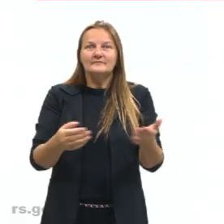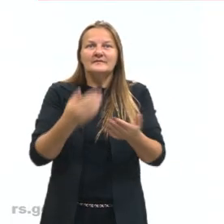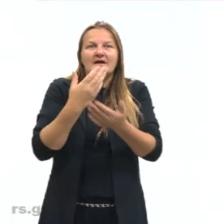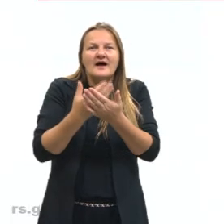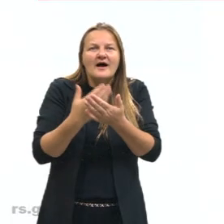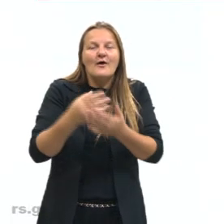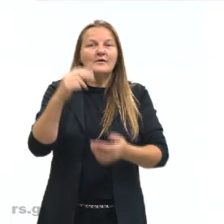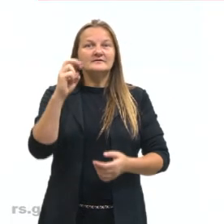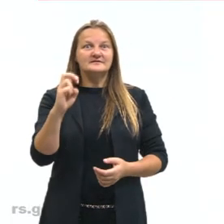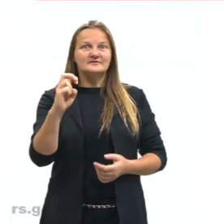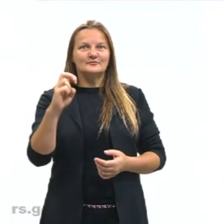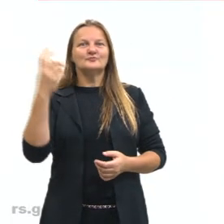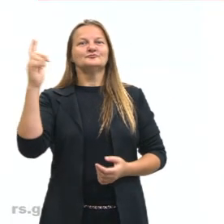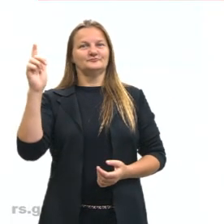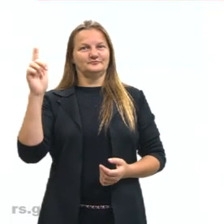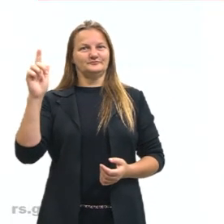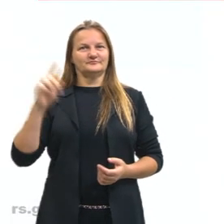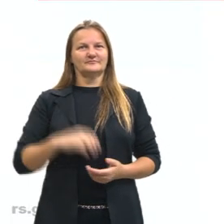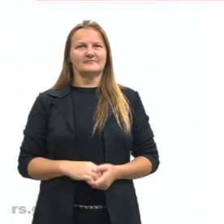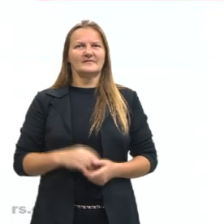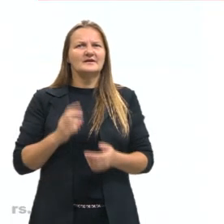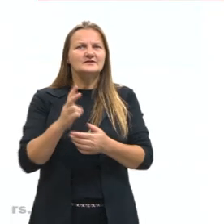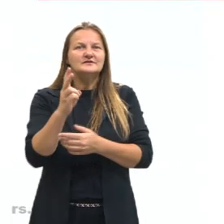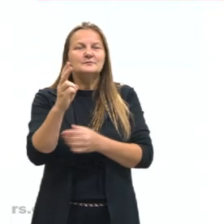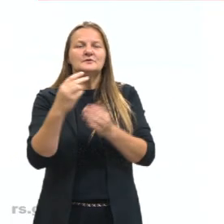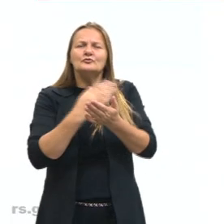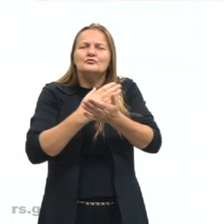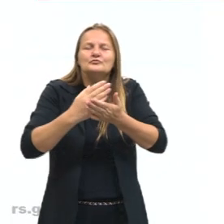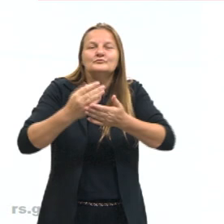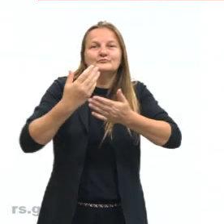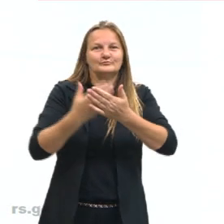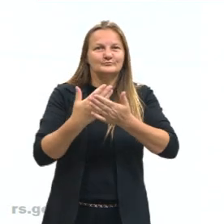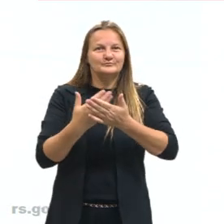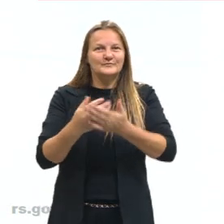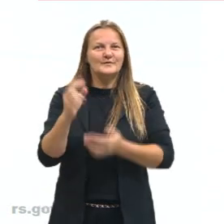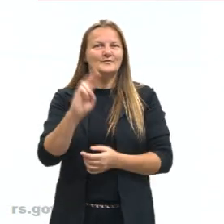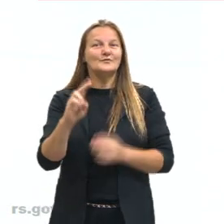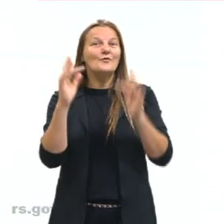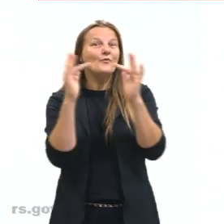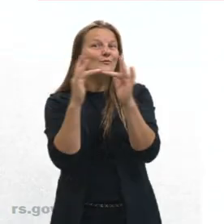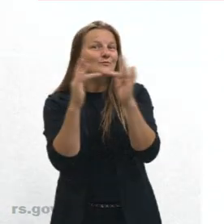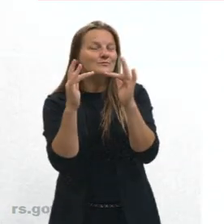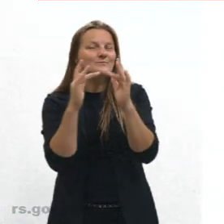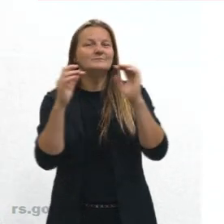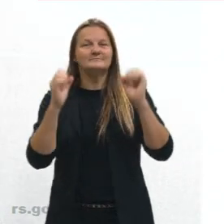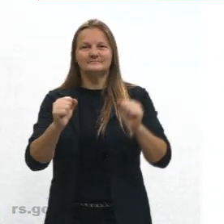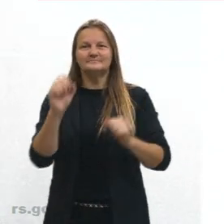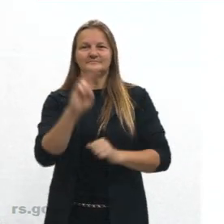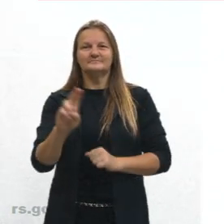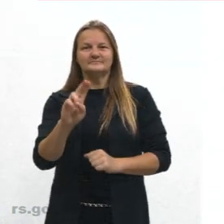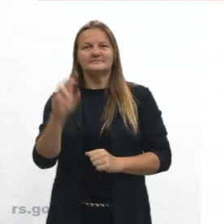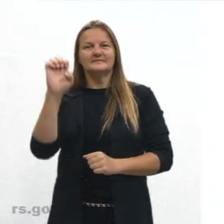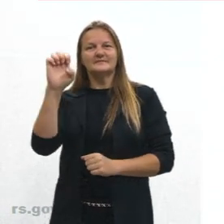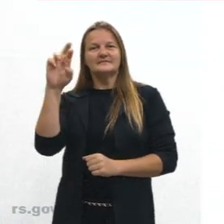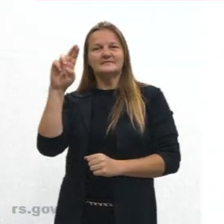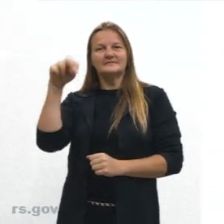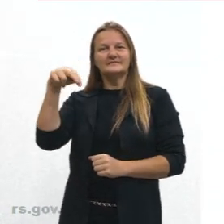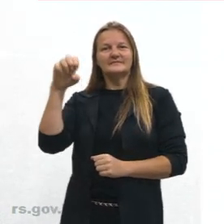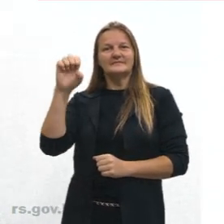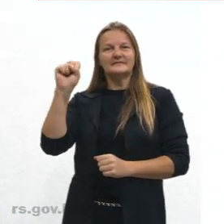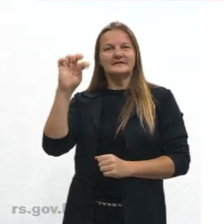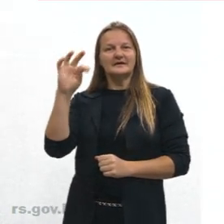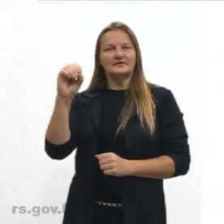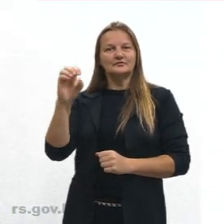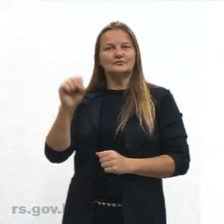na aula 5, eu sempre deixo aqui no início da aula, tu já sabe, os meus contatos, eu e o professor Ernesto, o Ernesto